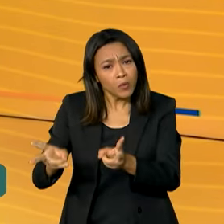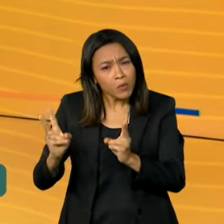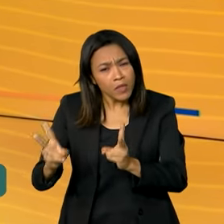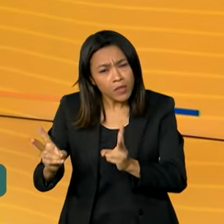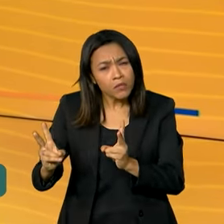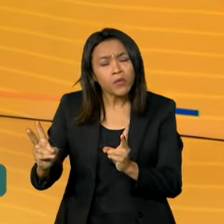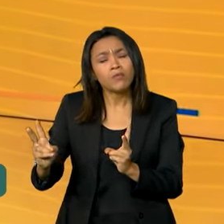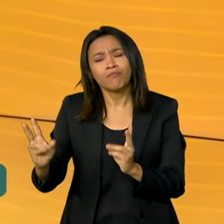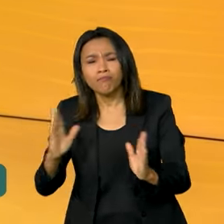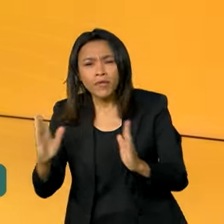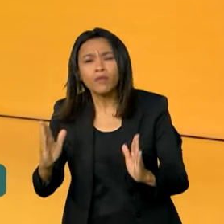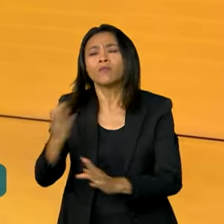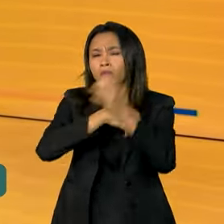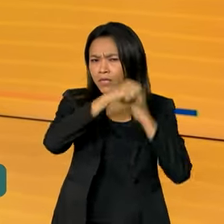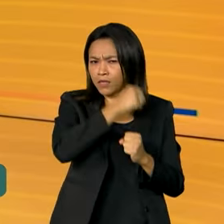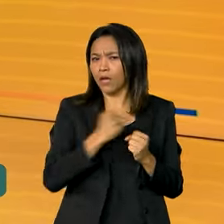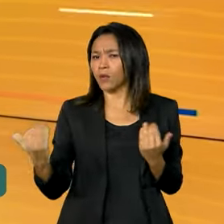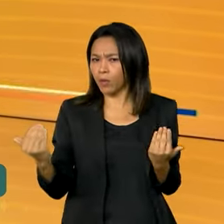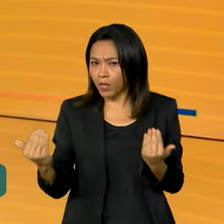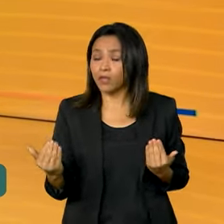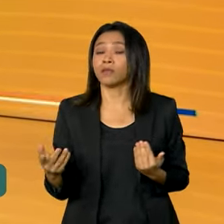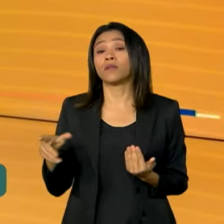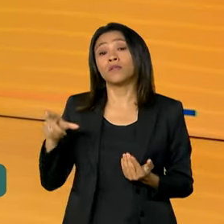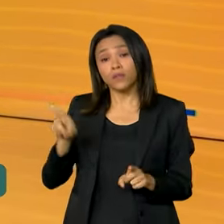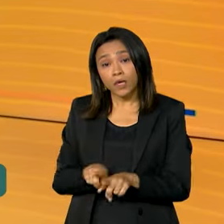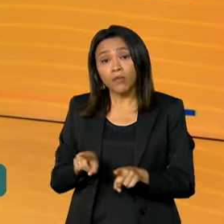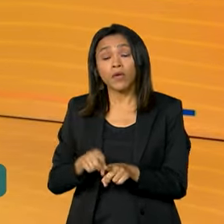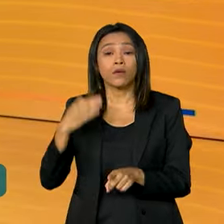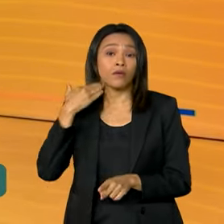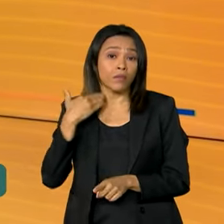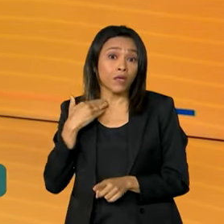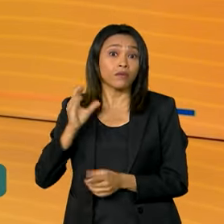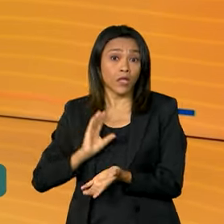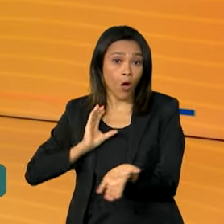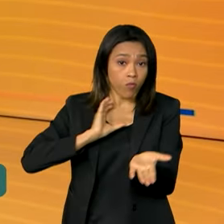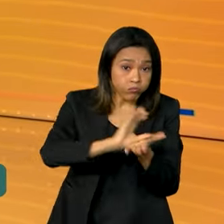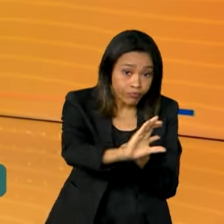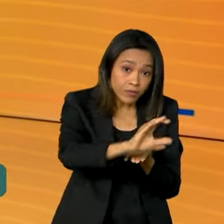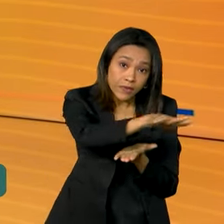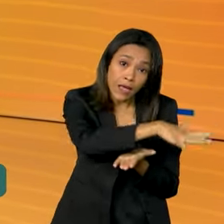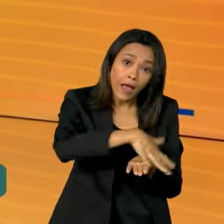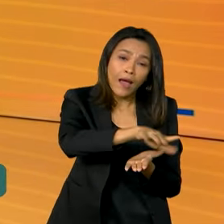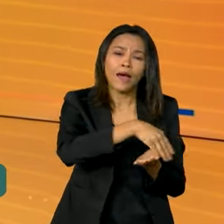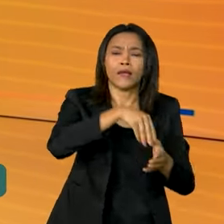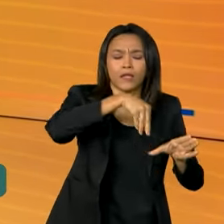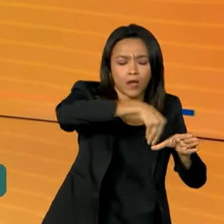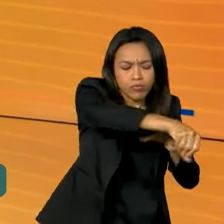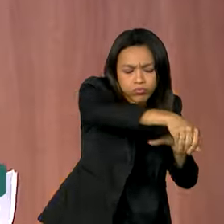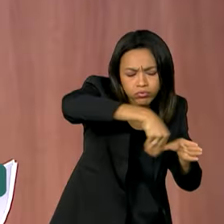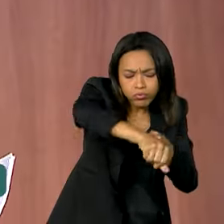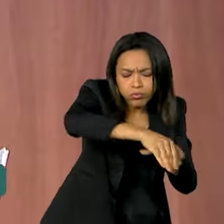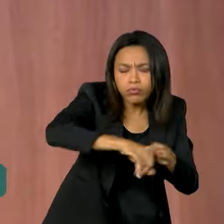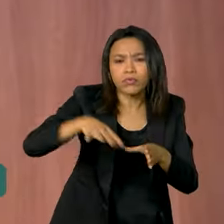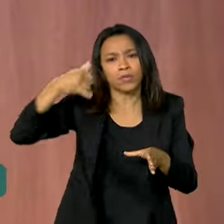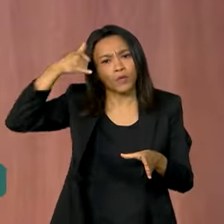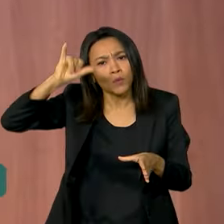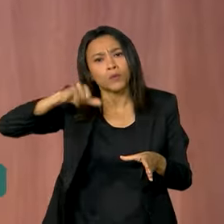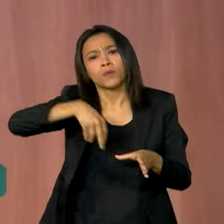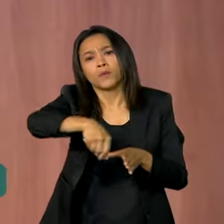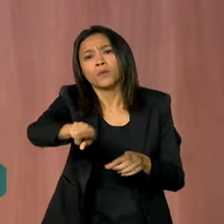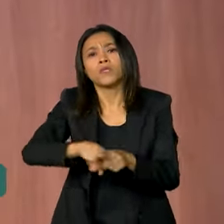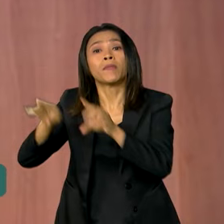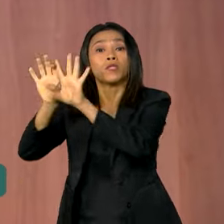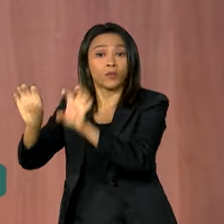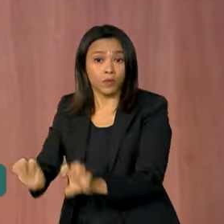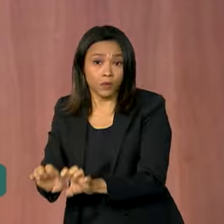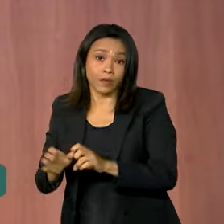passado. O BNDES também tem investido nos setores do agro, indústria e infraestrutura. O presidente do